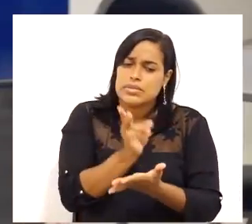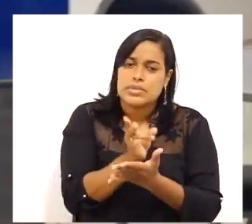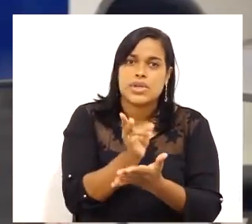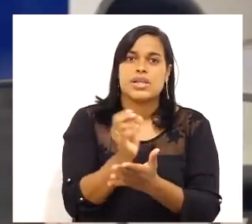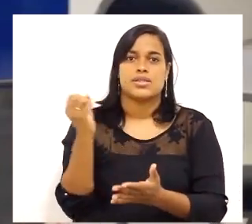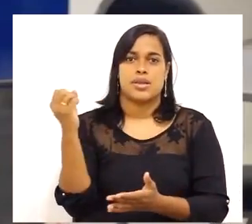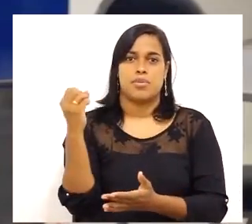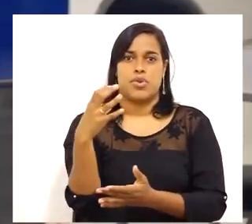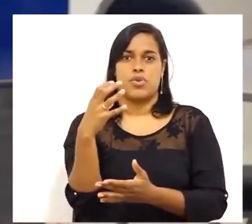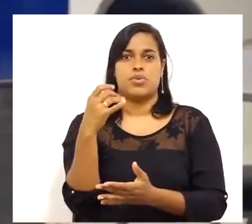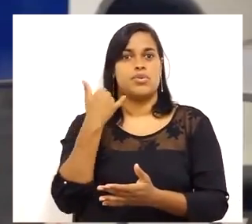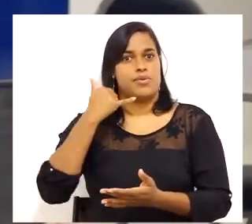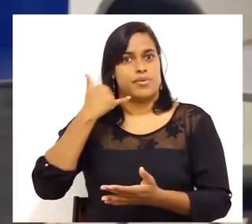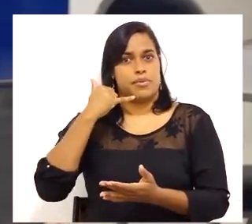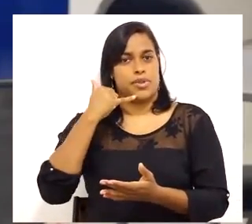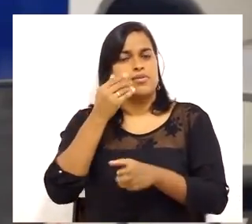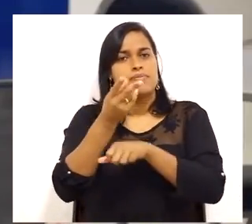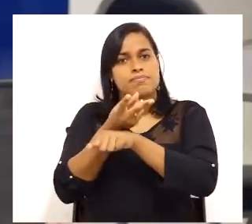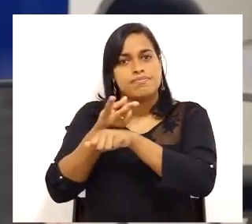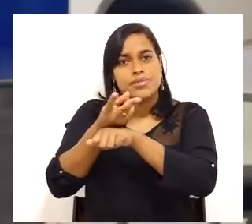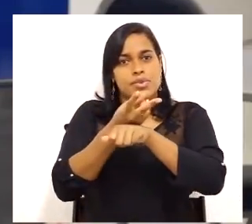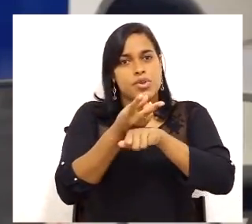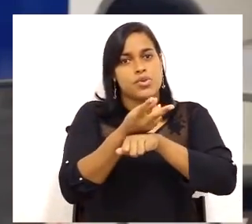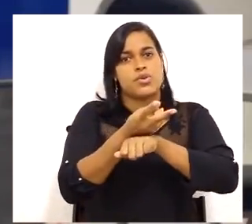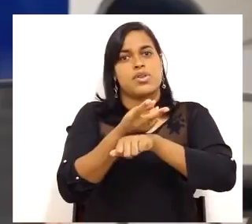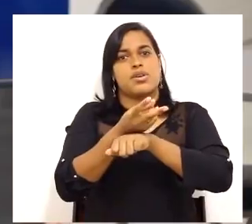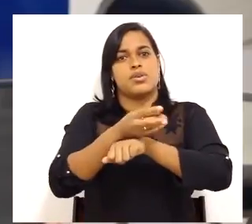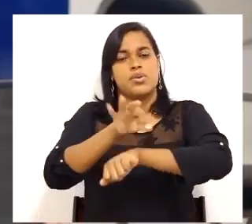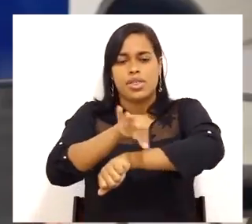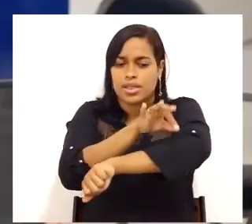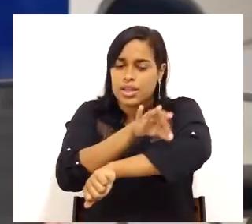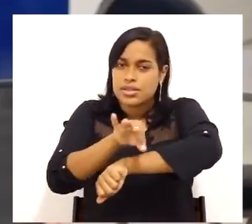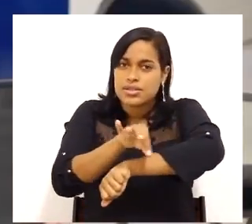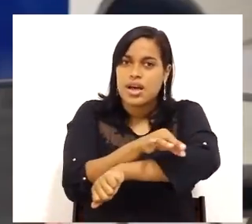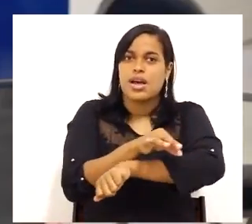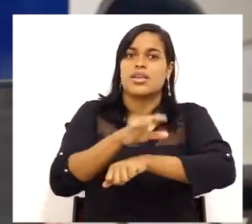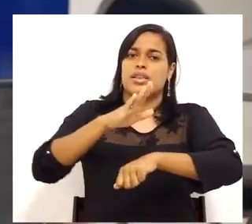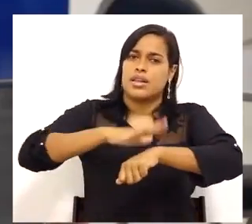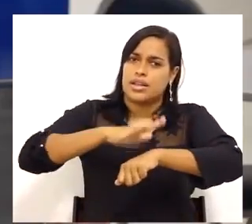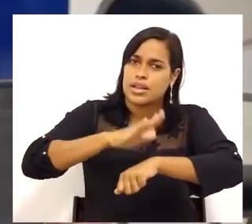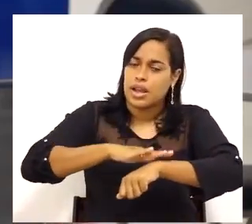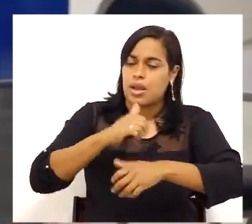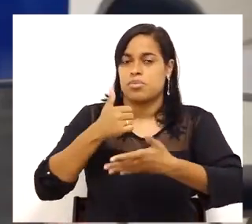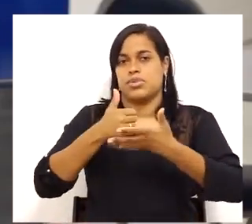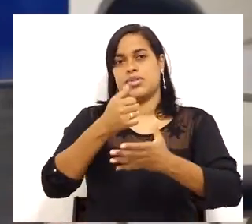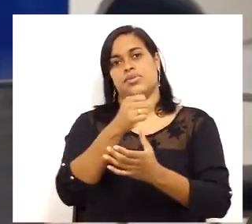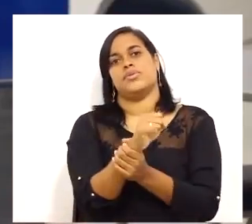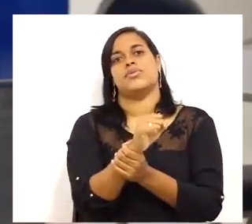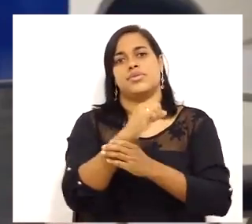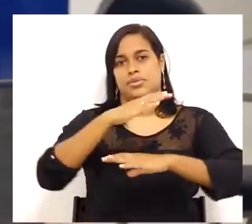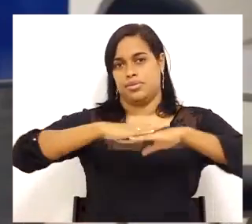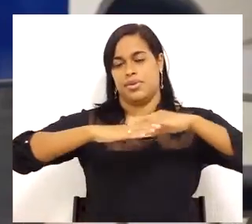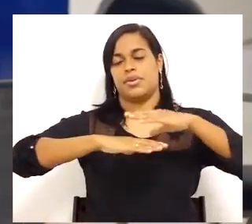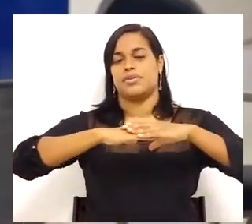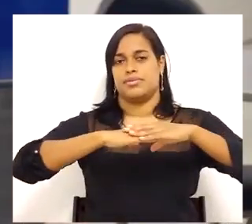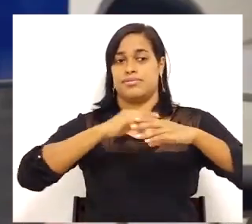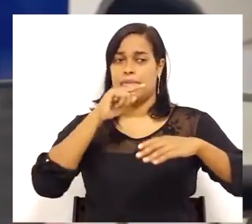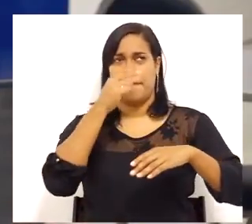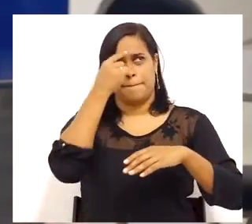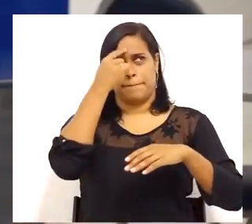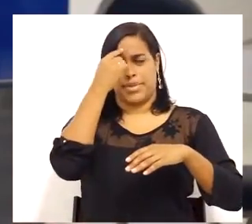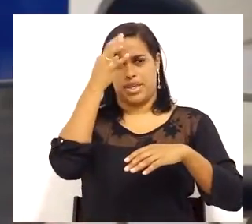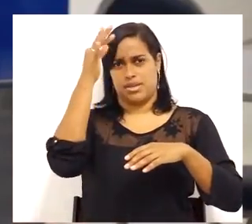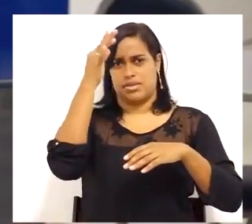aparelho, nós estamos buscando por design, funcionalidade, durabilidade, ciência técnica. Ora, imagine que esse celular